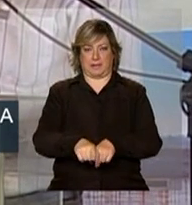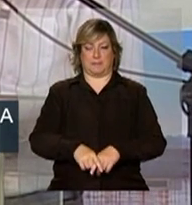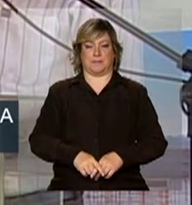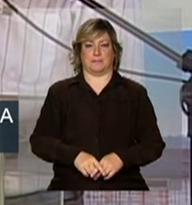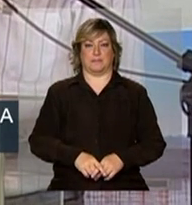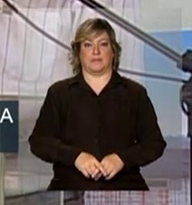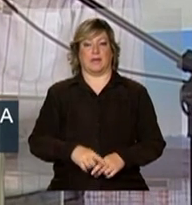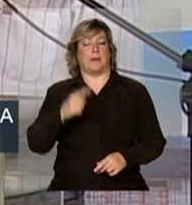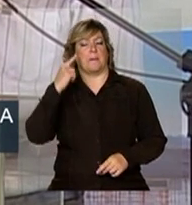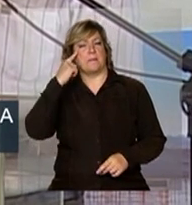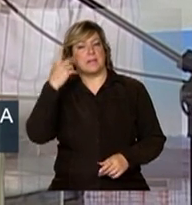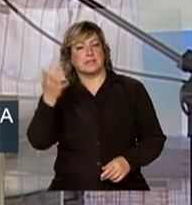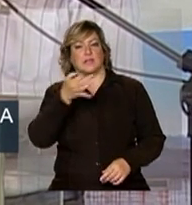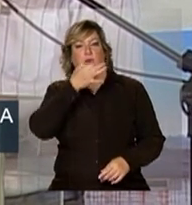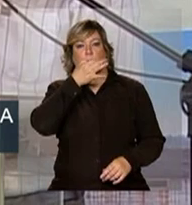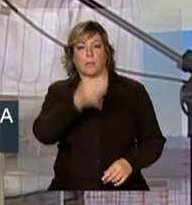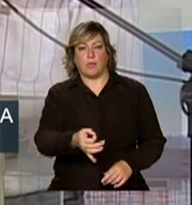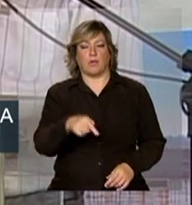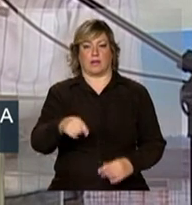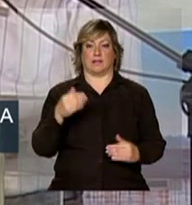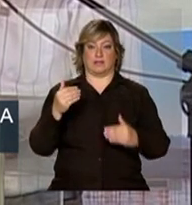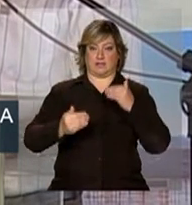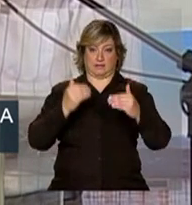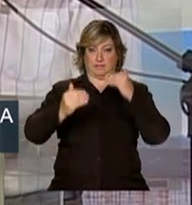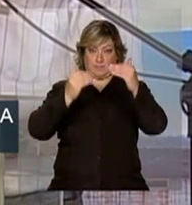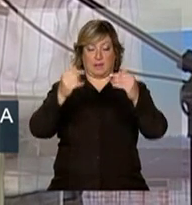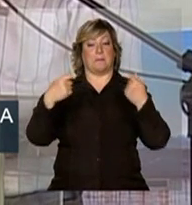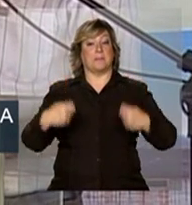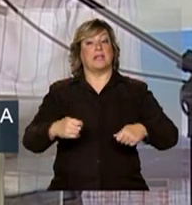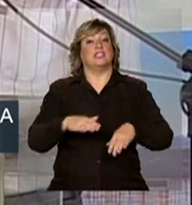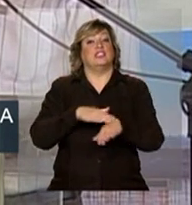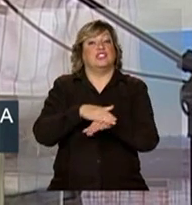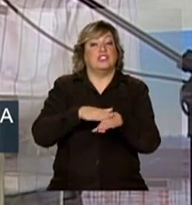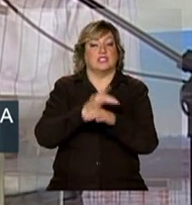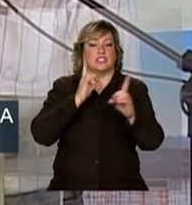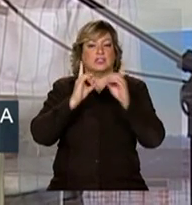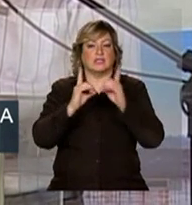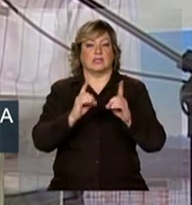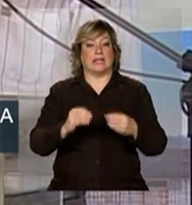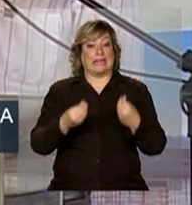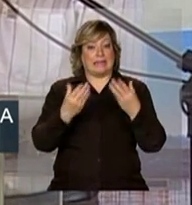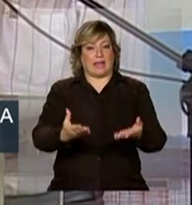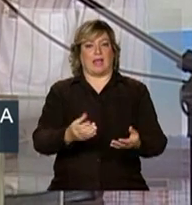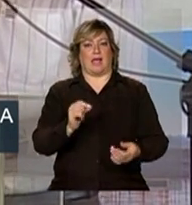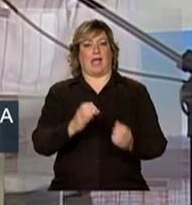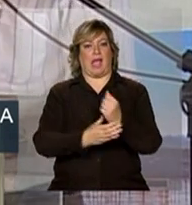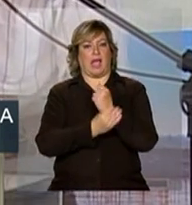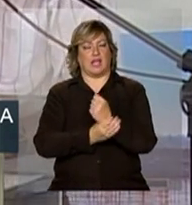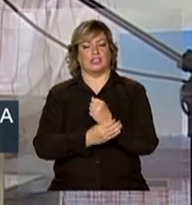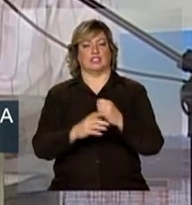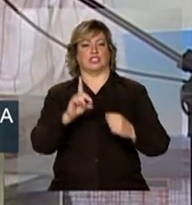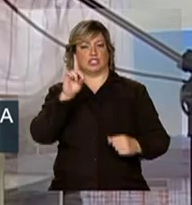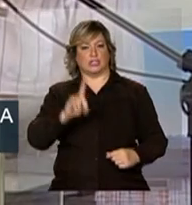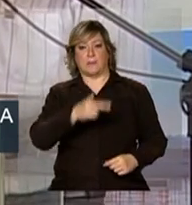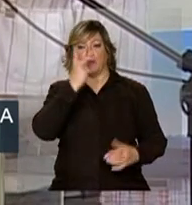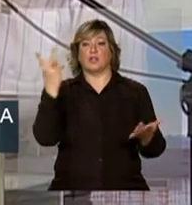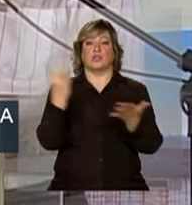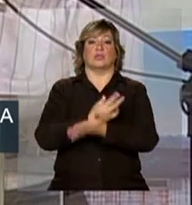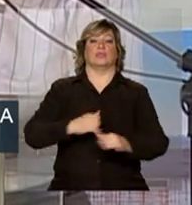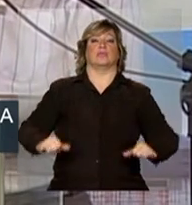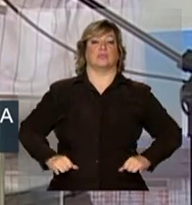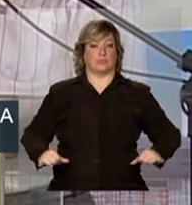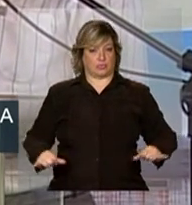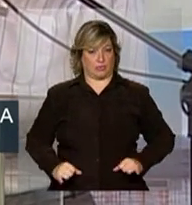Pensar, propor o desenvolvimento, é necessário diálogo, garantir o direito das famílias de atingido. E isso vem